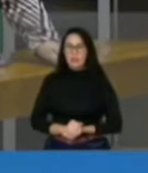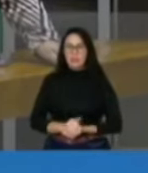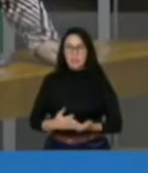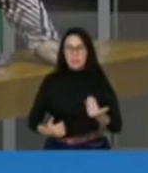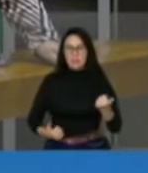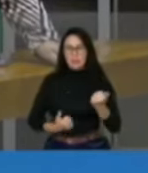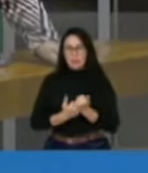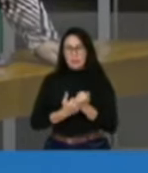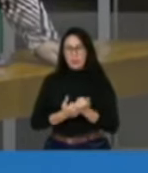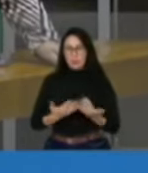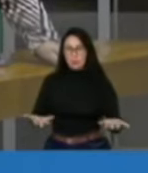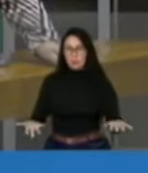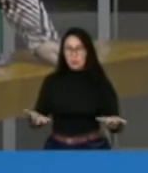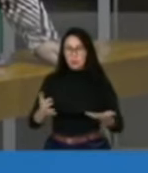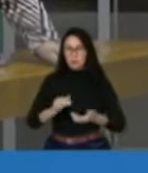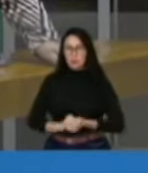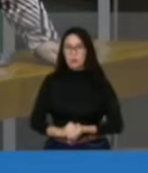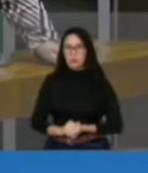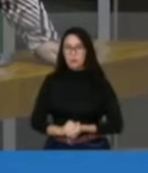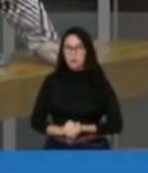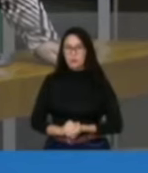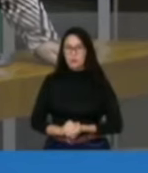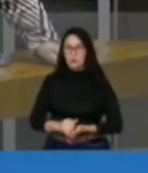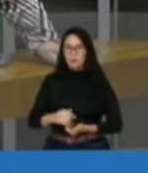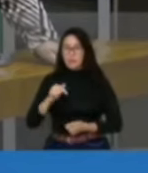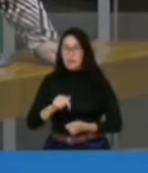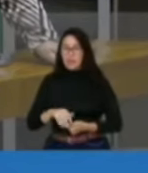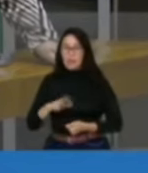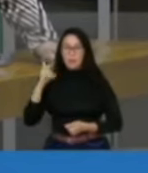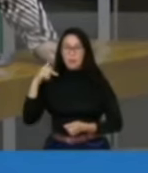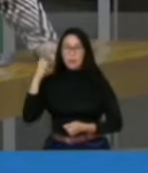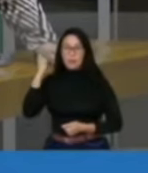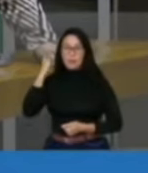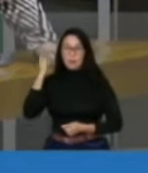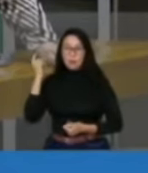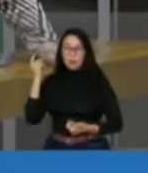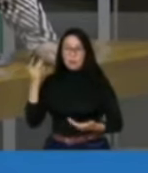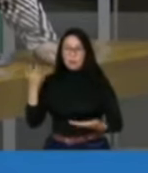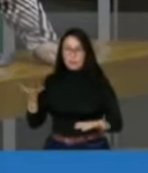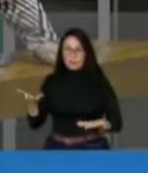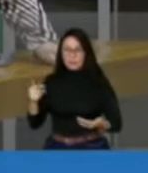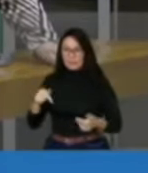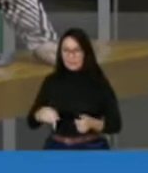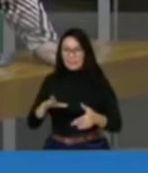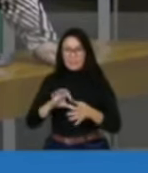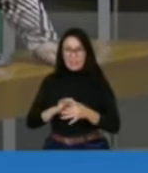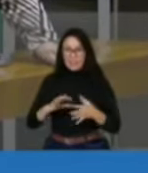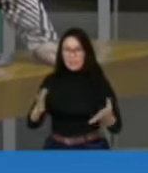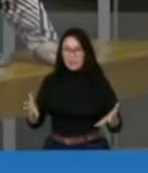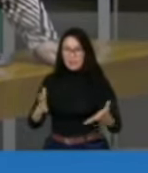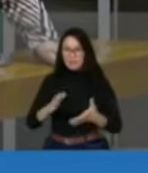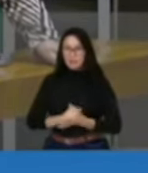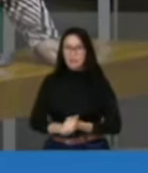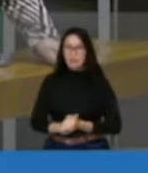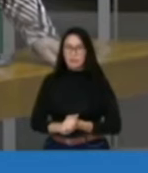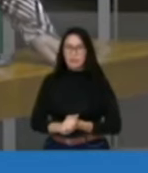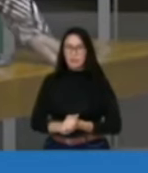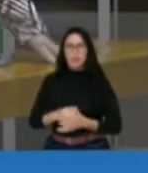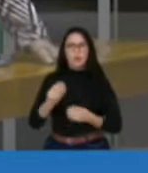e colocou a procuradoria da casa inclusive à disposição porque não é possível